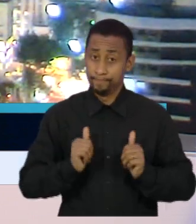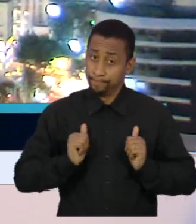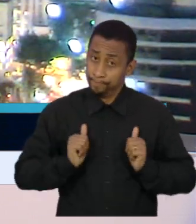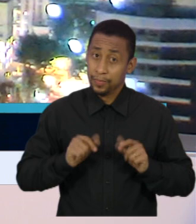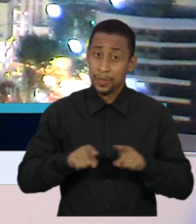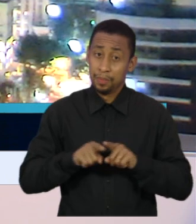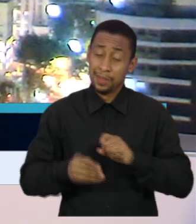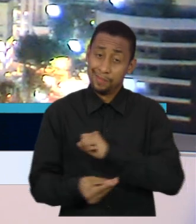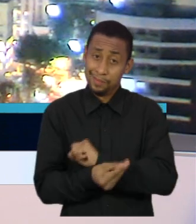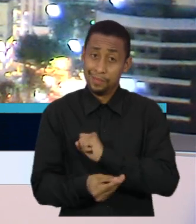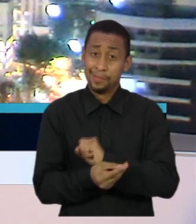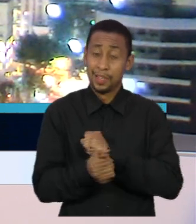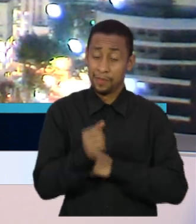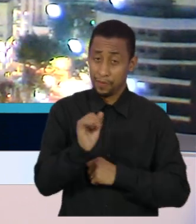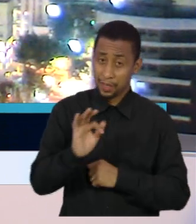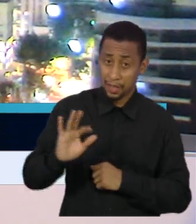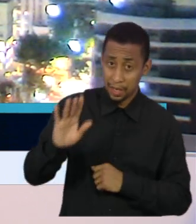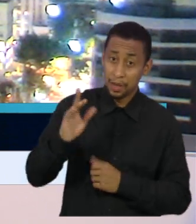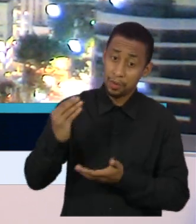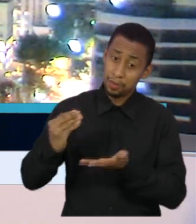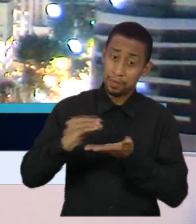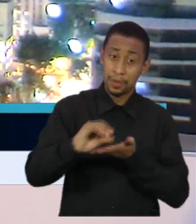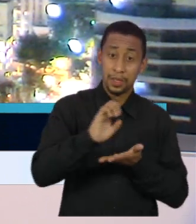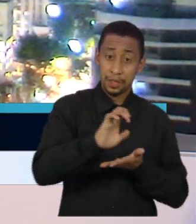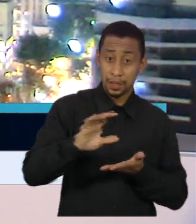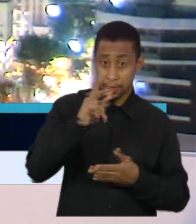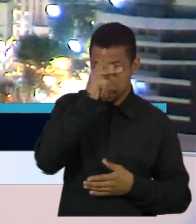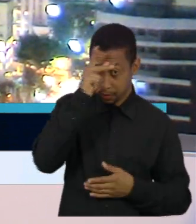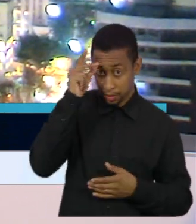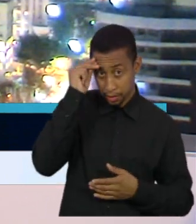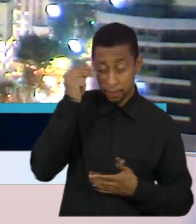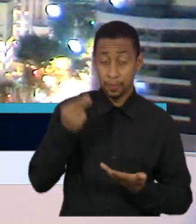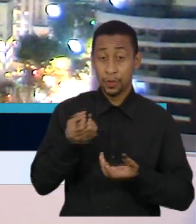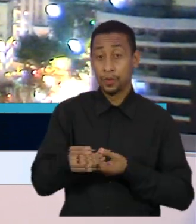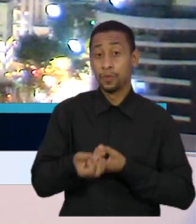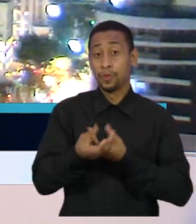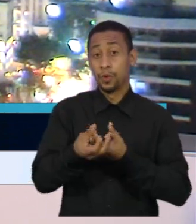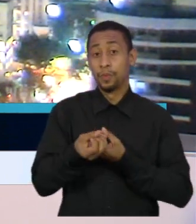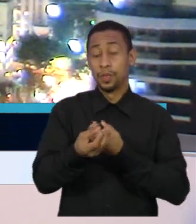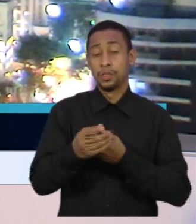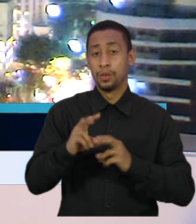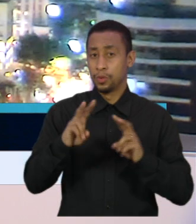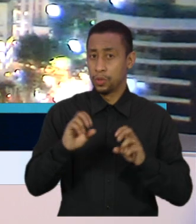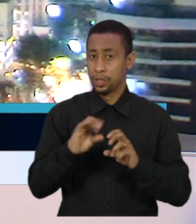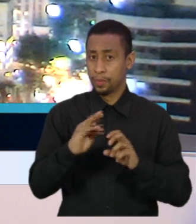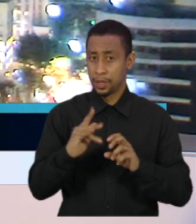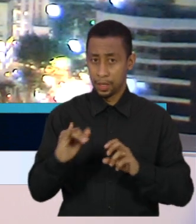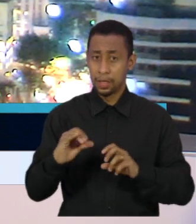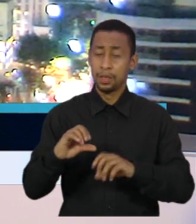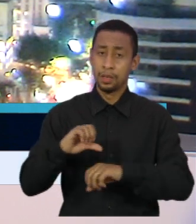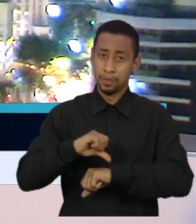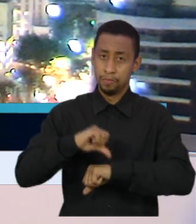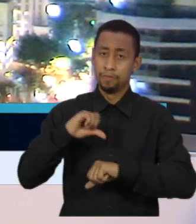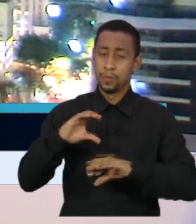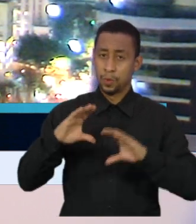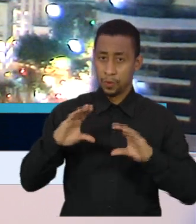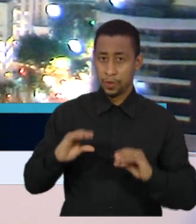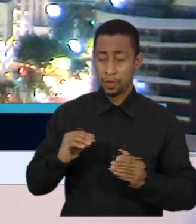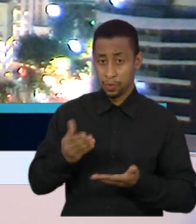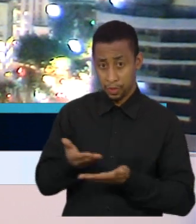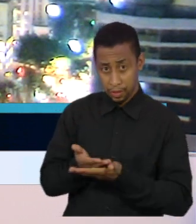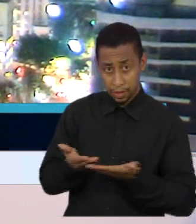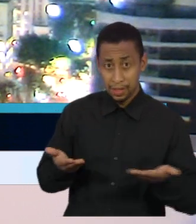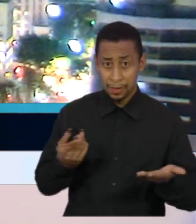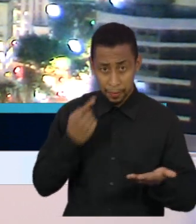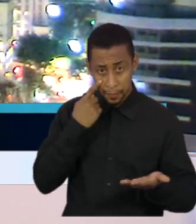desvios de verbas federais enviadas a estados e municípios. Mais informações sobre a CPI ao longo da nossa programação e a cobertura